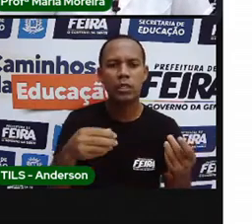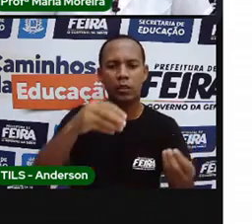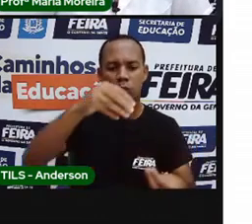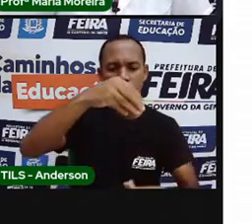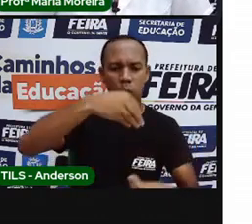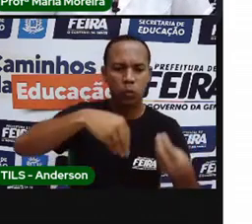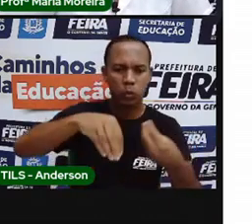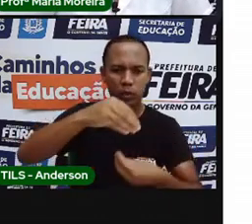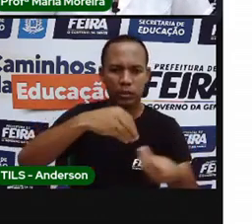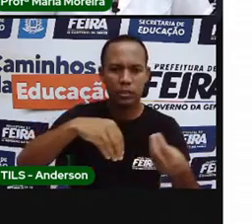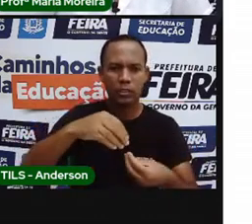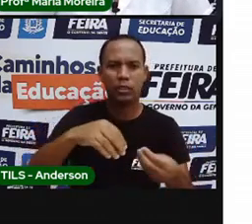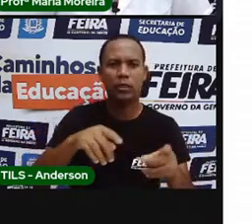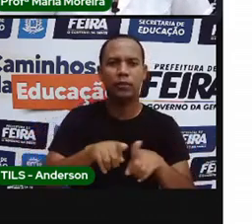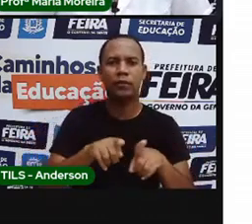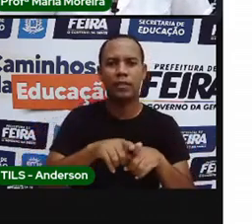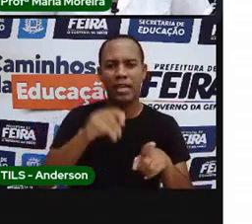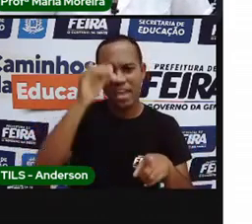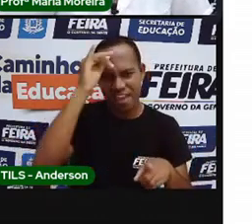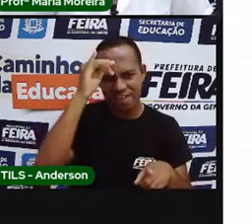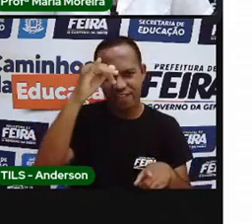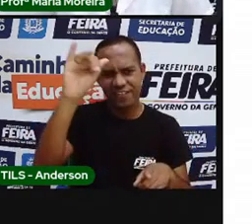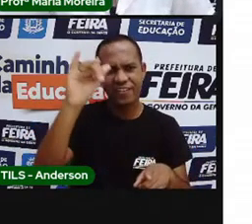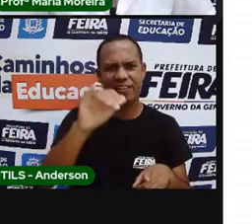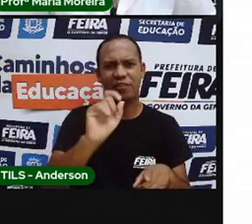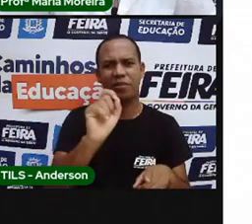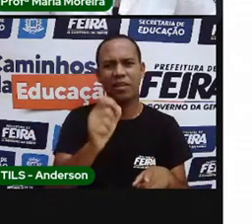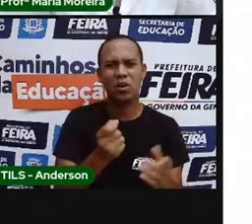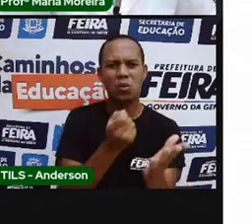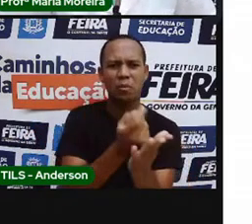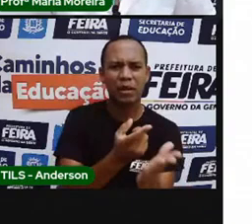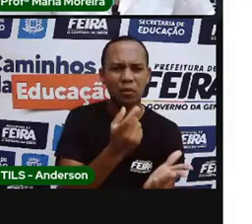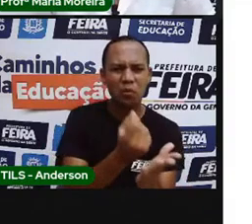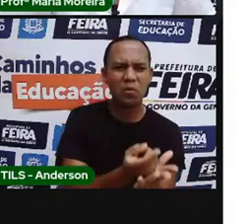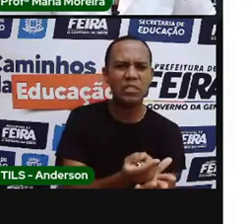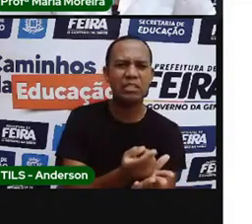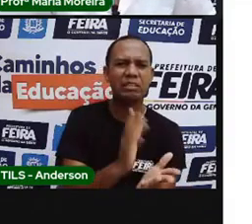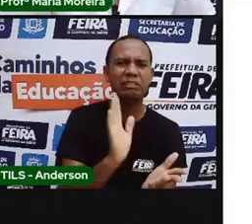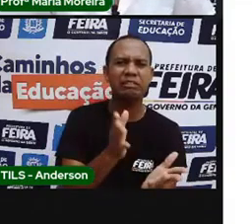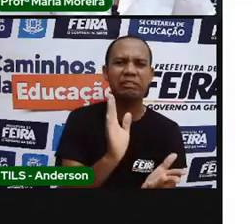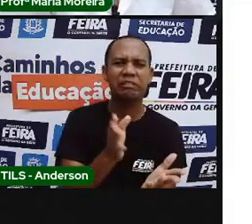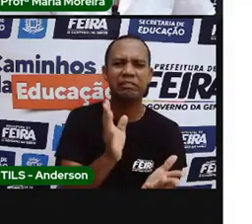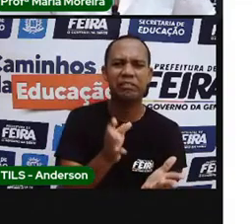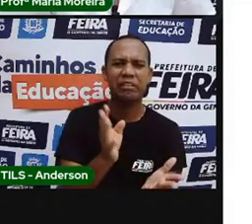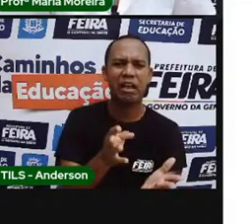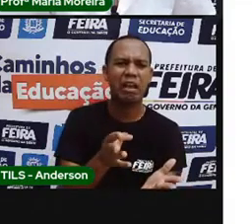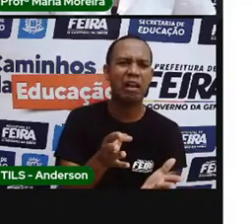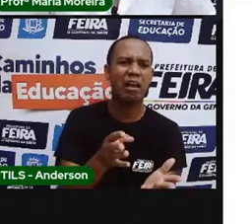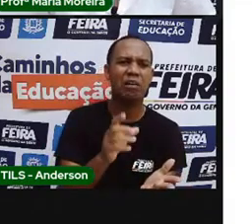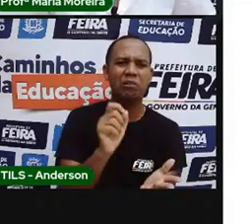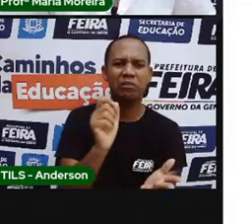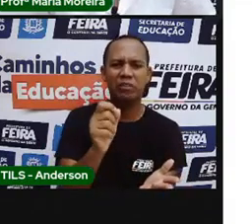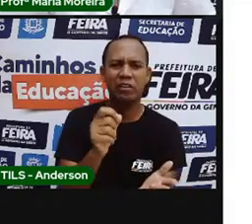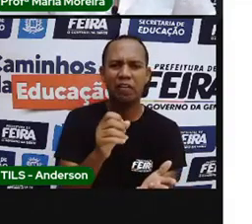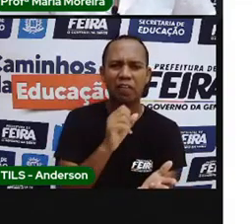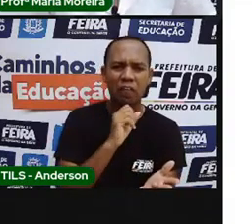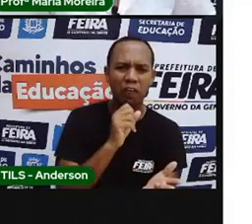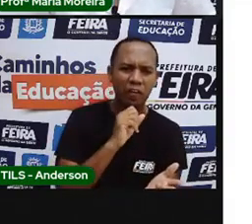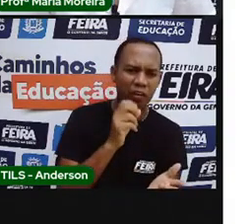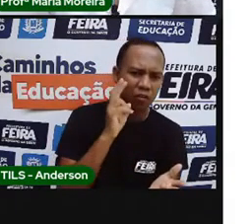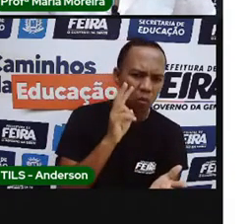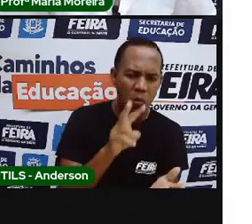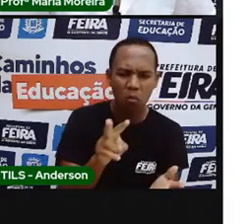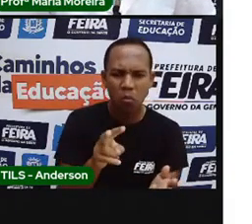Evite comprar produtos que já possuem ou que podem ser adquiridos de segunda mão. Além disso, antes de fazer uma